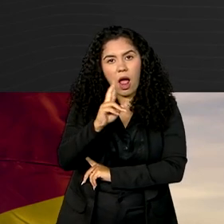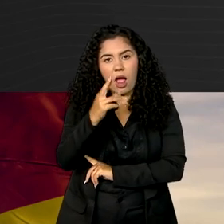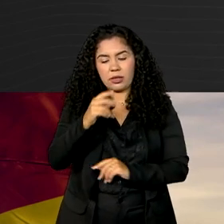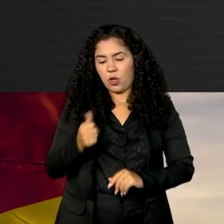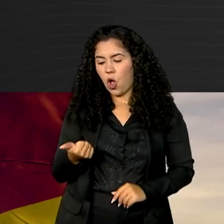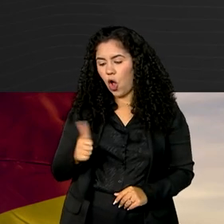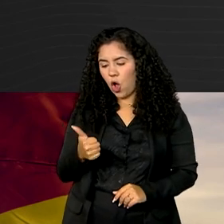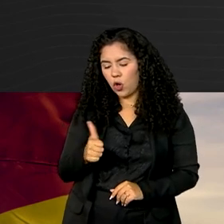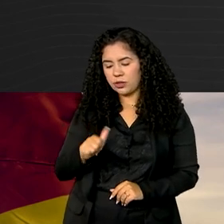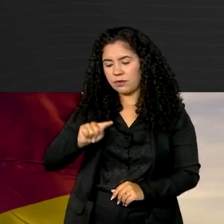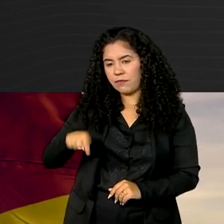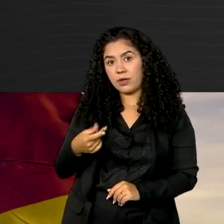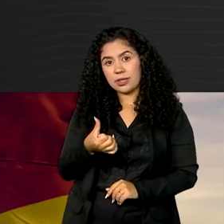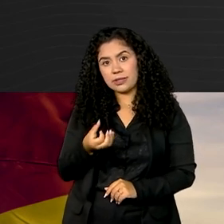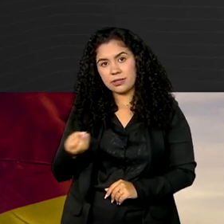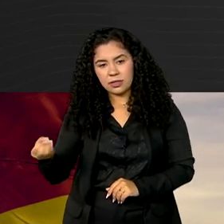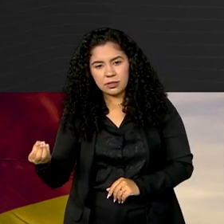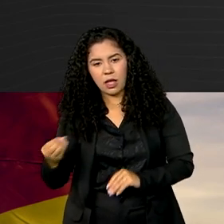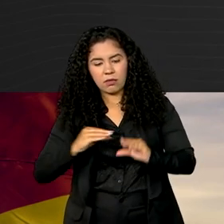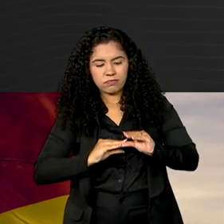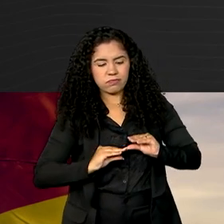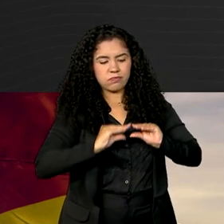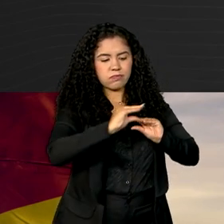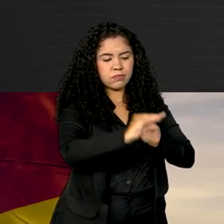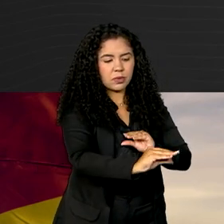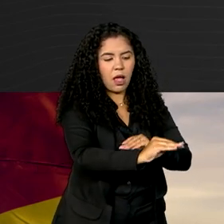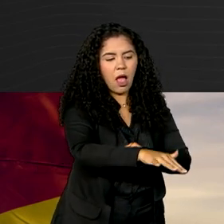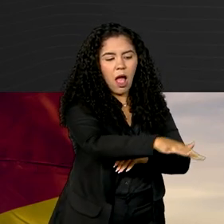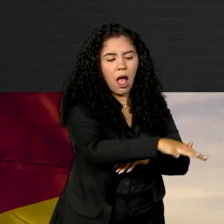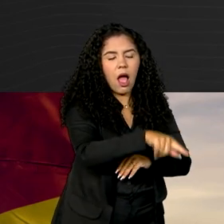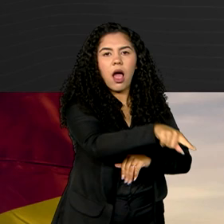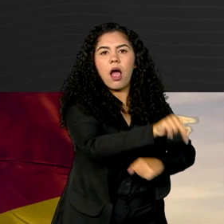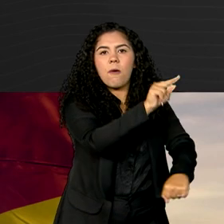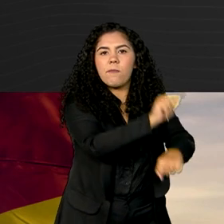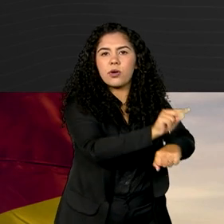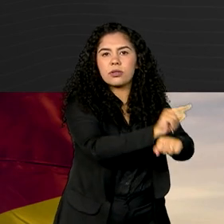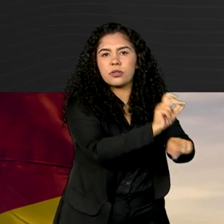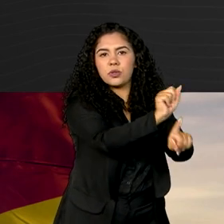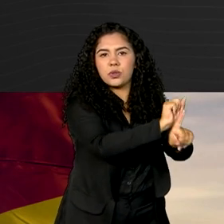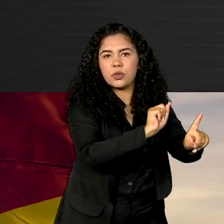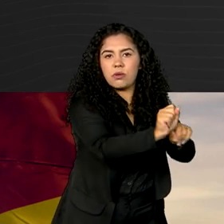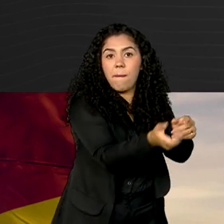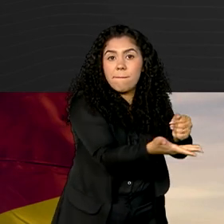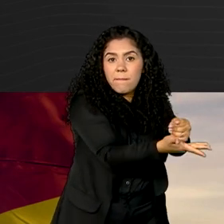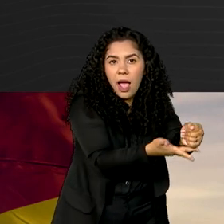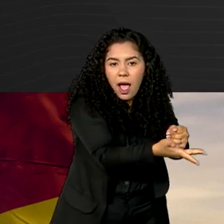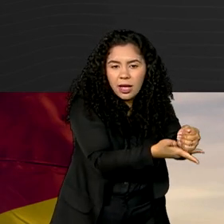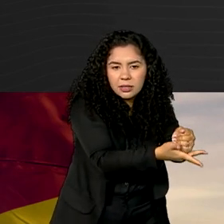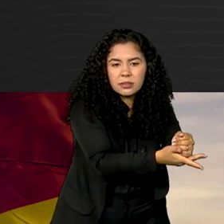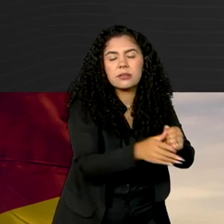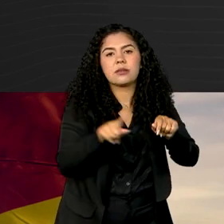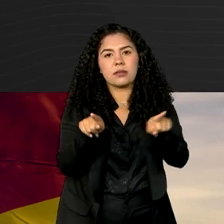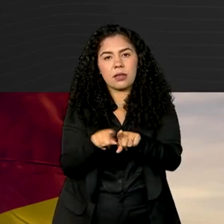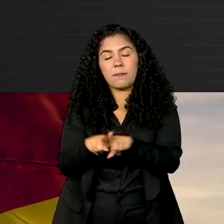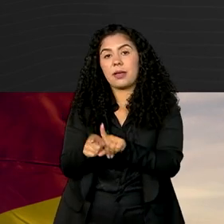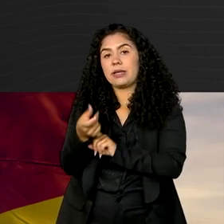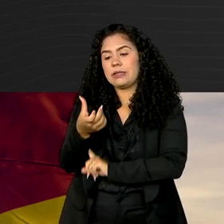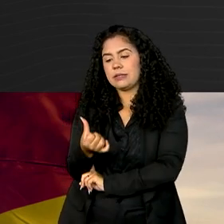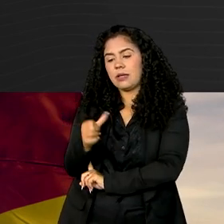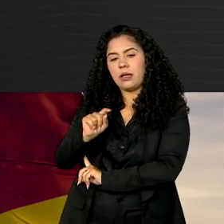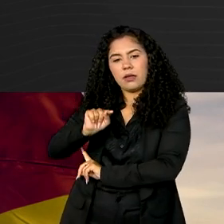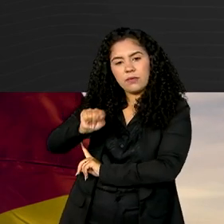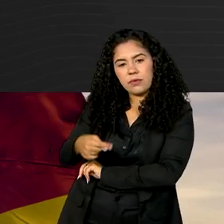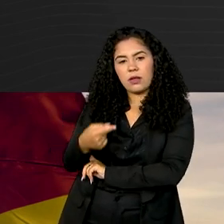milhões e 600 mil serão direcionados à proteção social básica e 6 milhões e